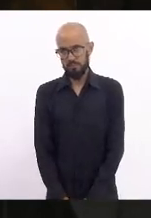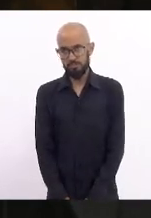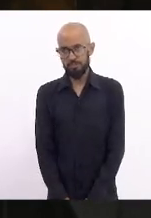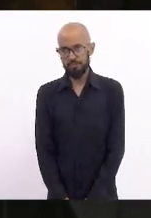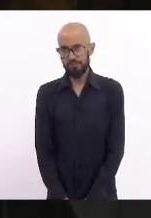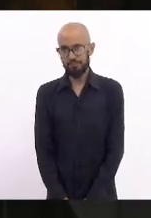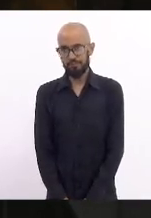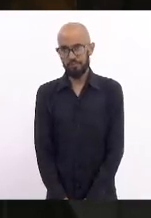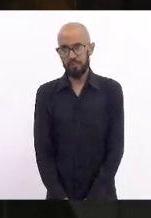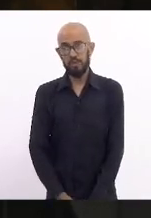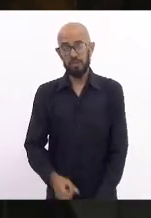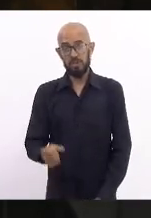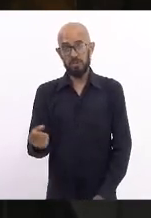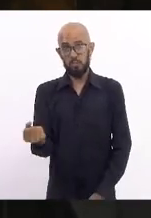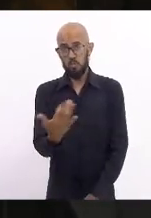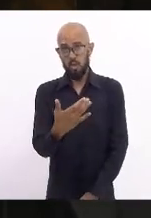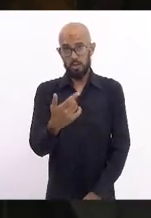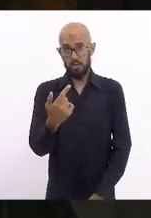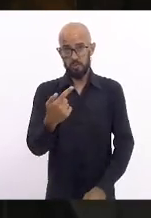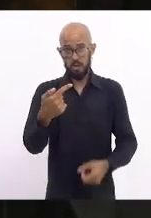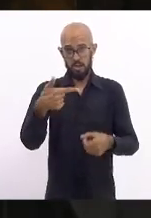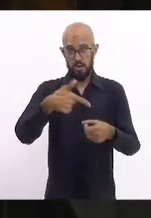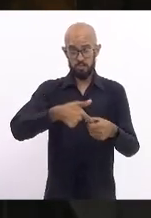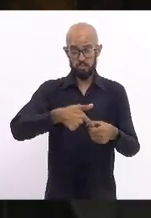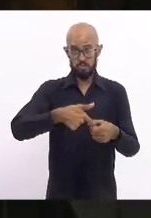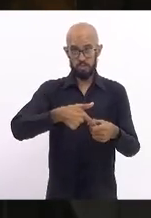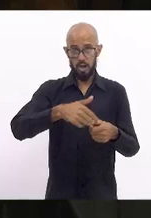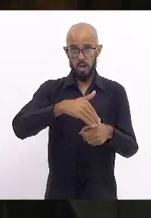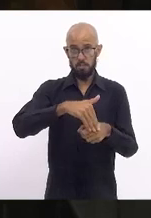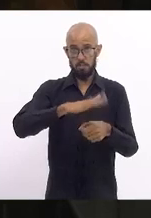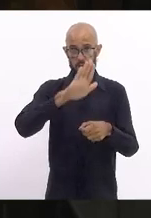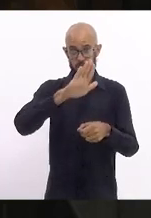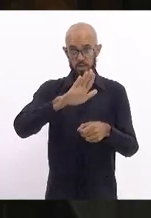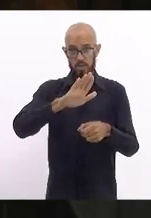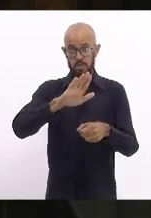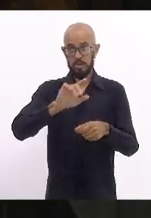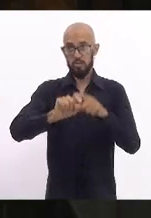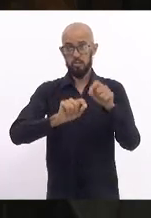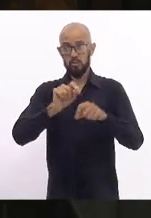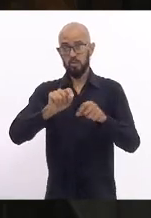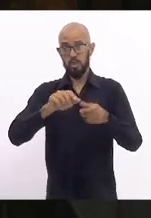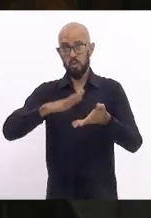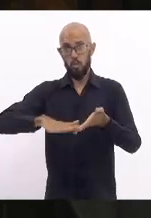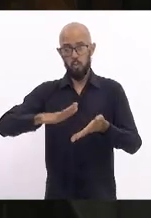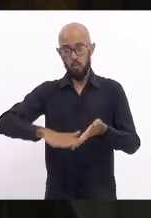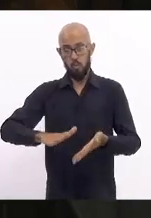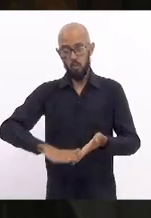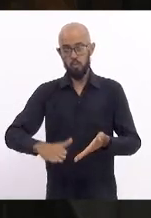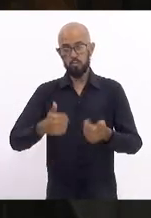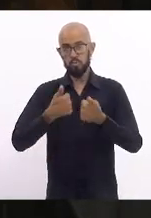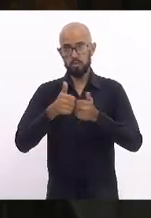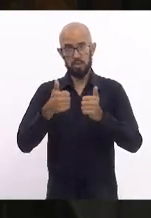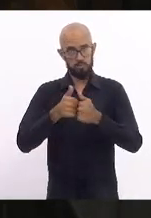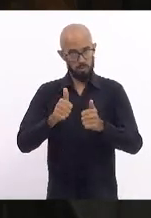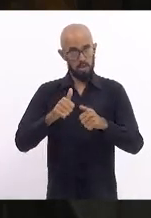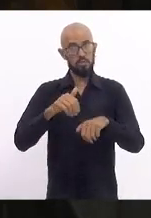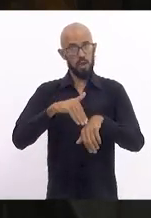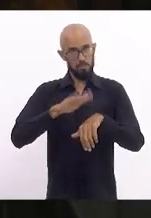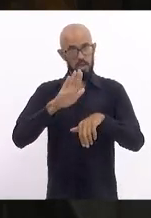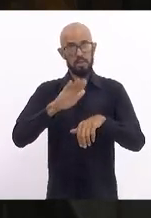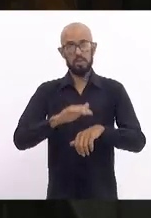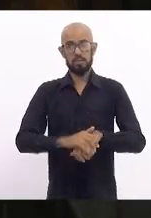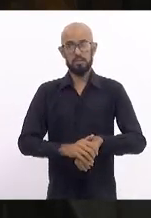E quando a gasolina sobe, o que é que sobe, deputado? O custo do transporte. E subindo o custo do